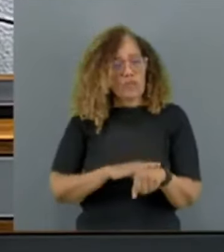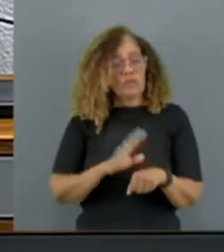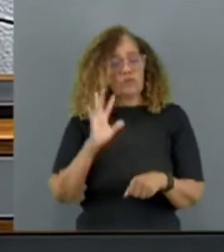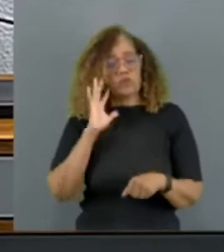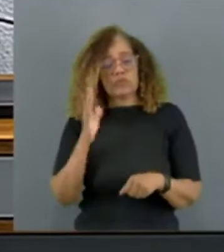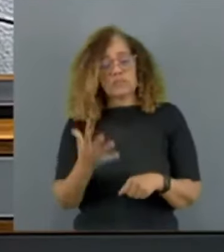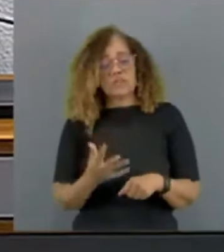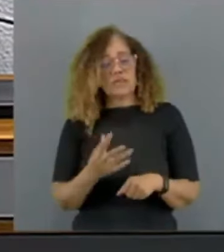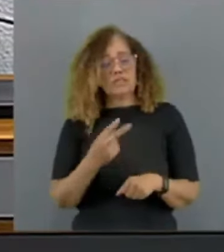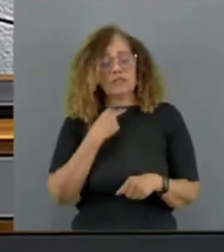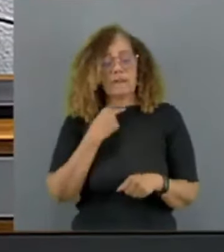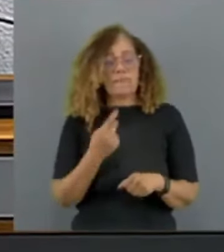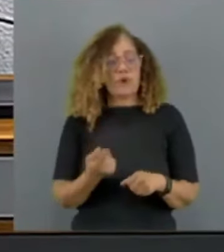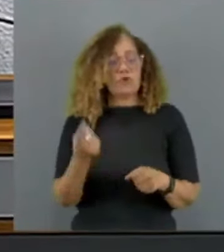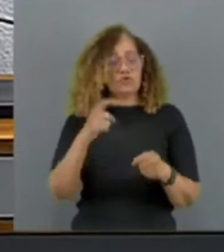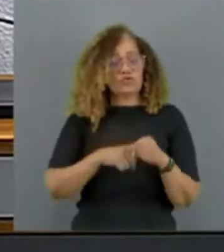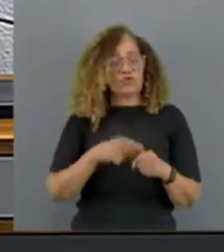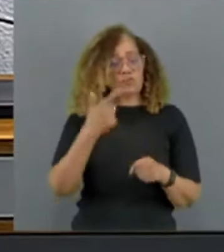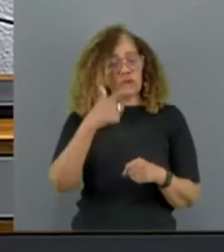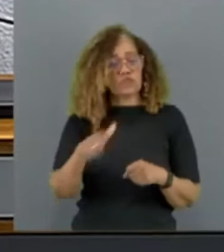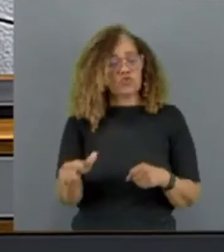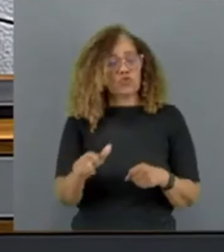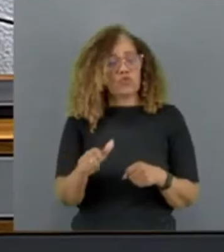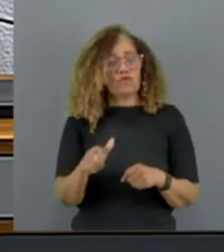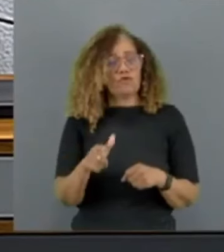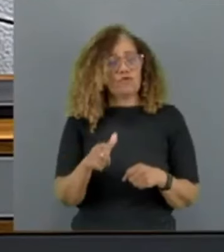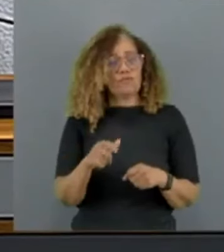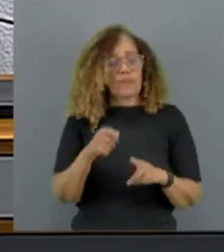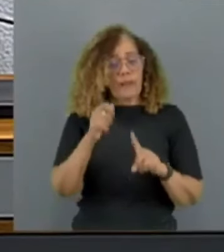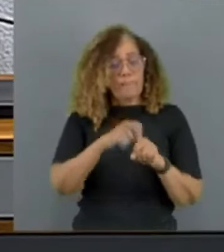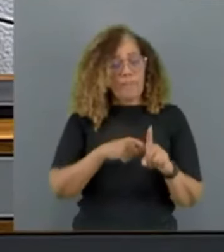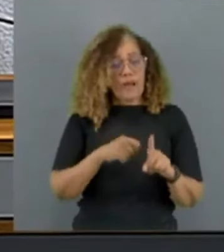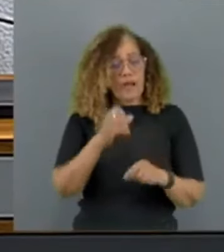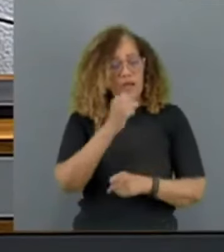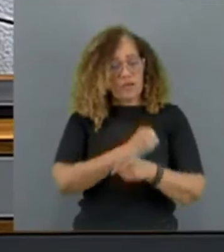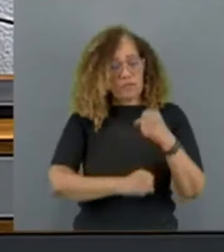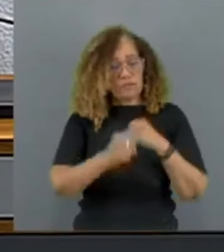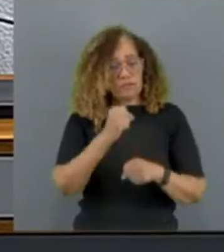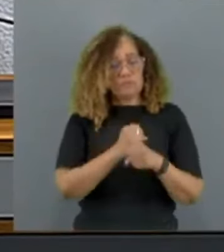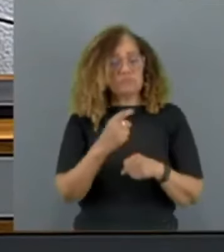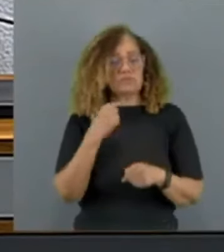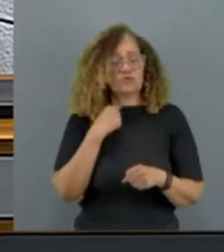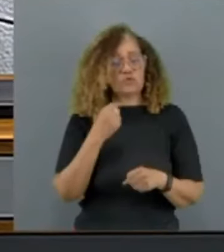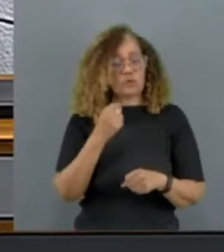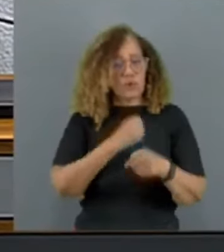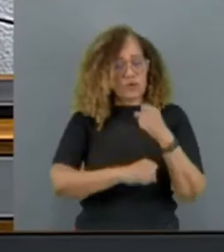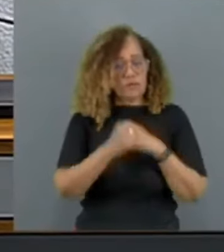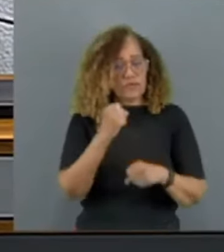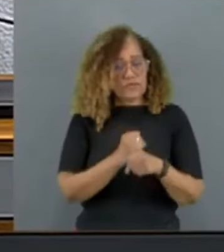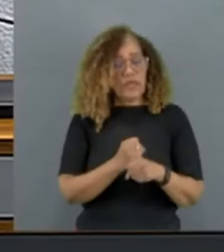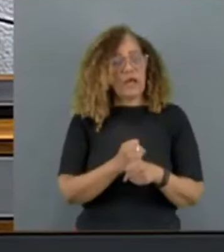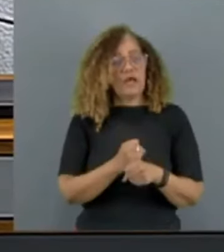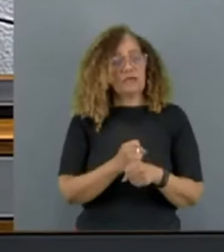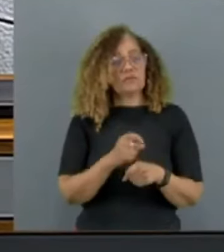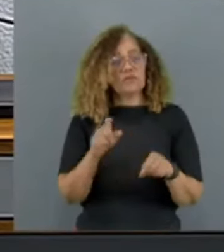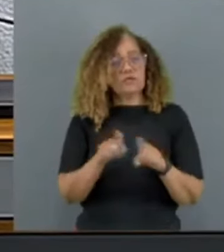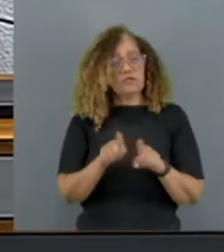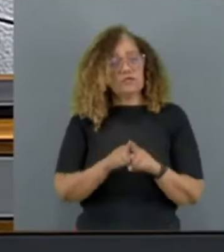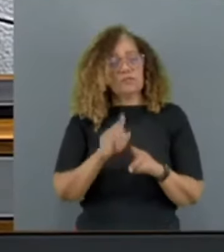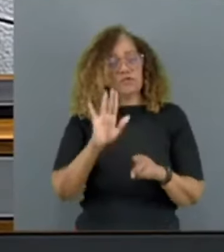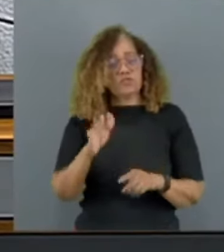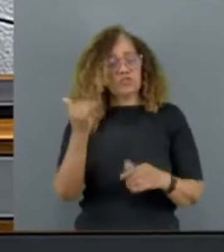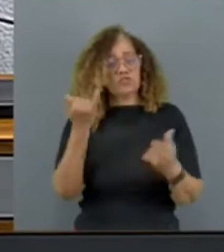repetir. Como afirmei em maio do ano passado, nesta comissão, o mundo assiste hoje a uma superposição